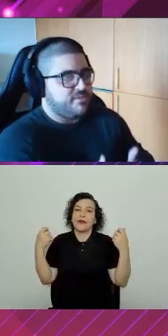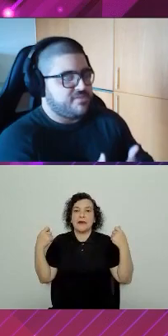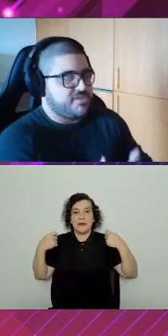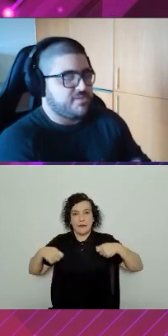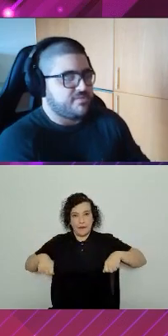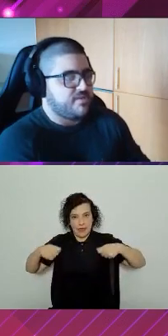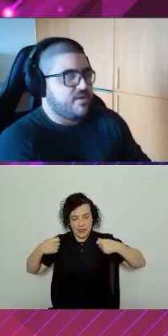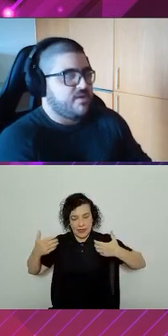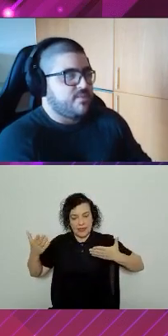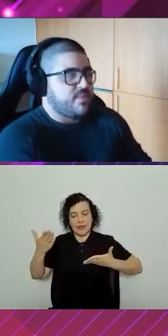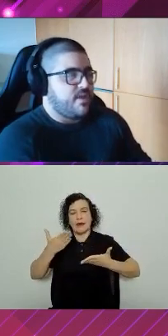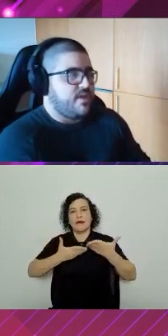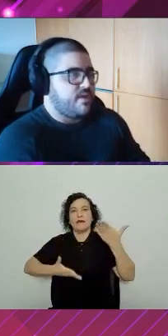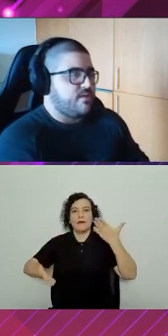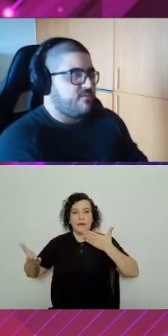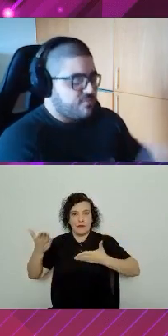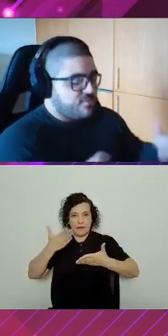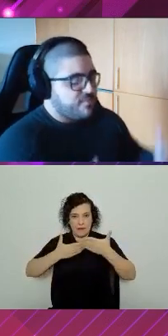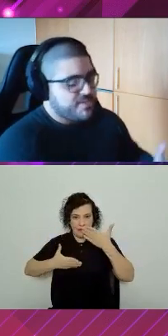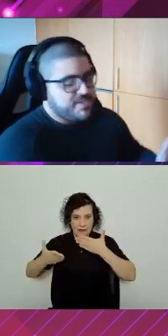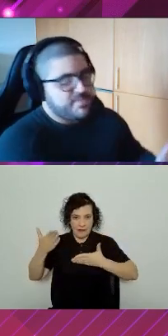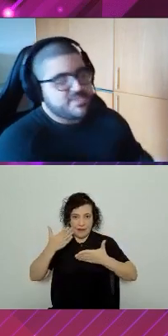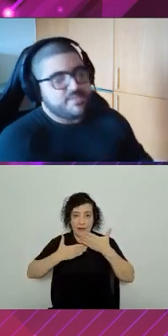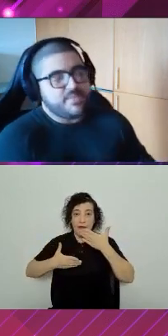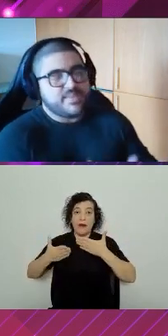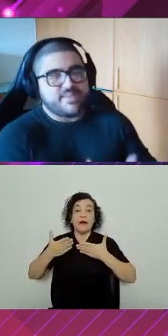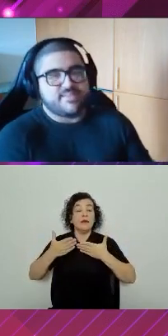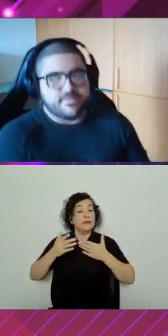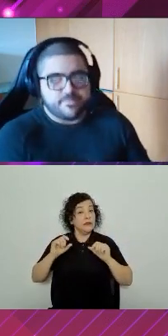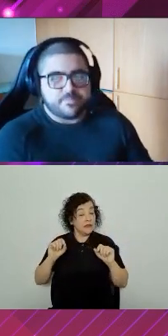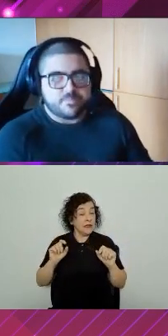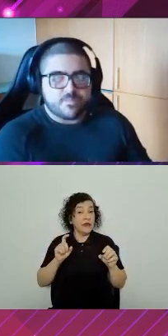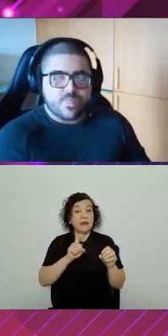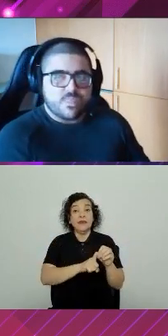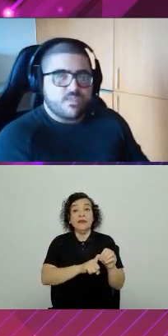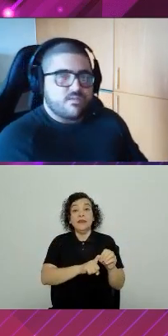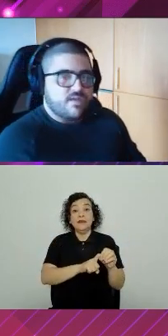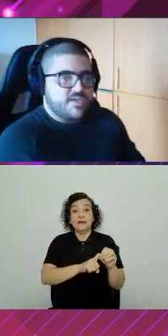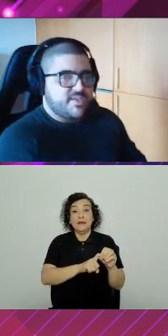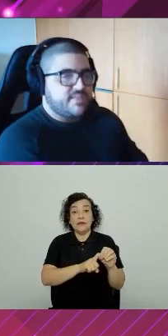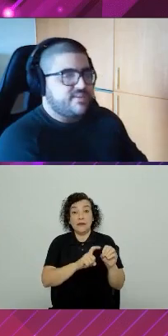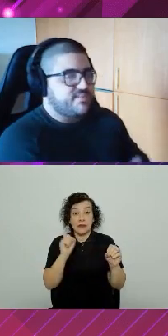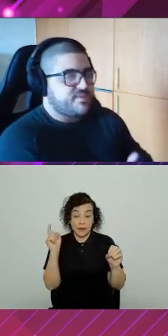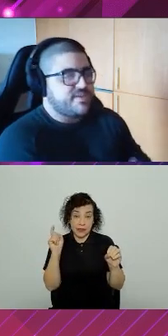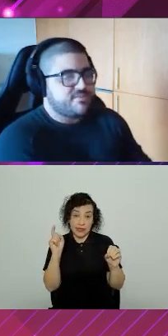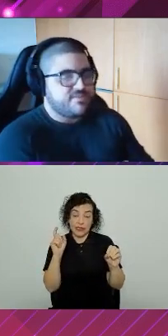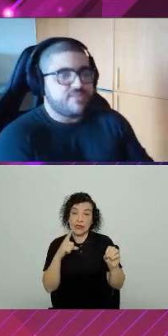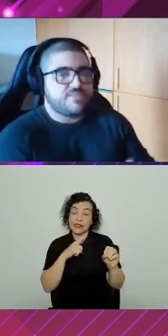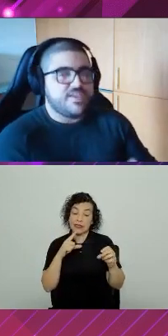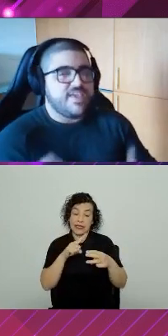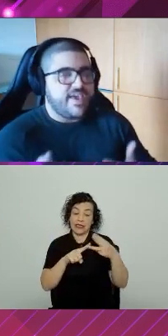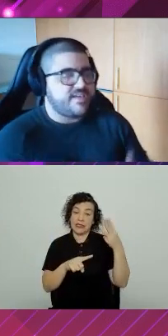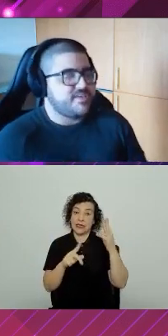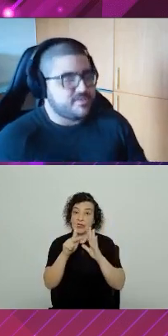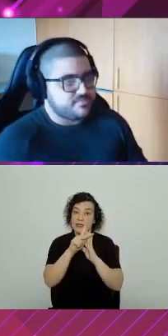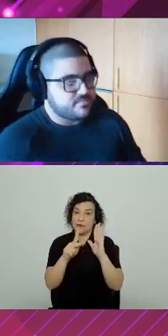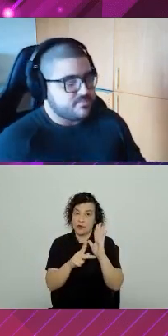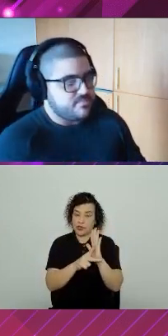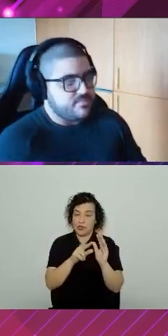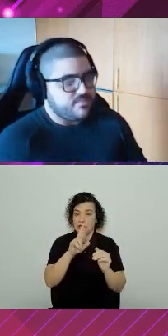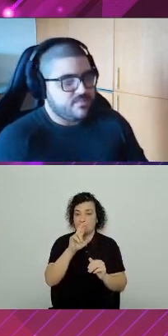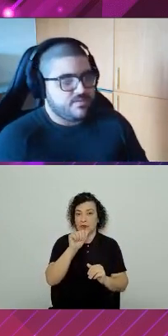compartilhar os estilos. Sobre o compartilhamento de dependência. A gente tem três projetos feitos em React.